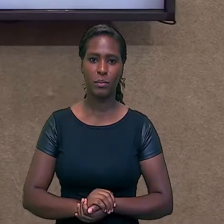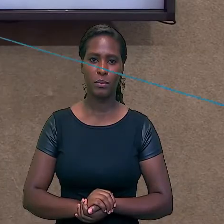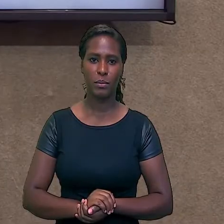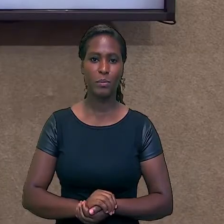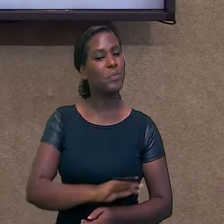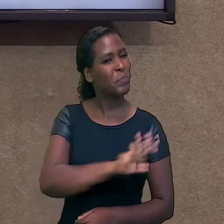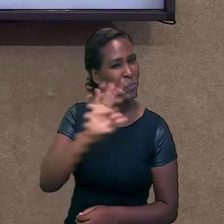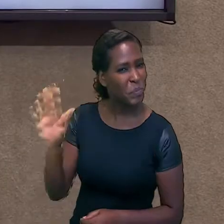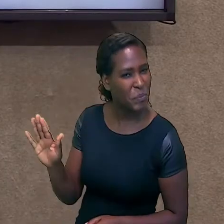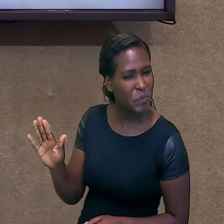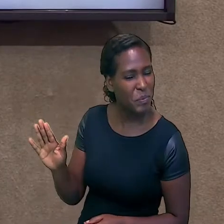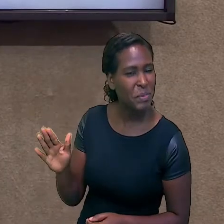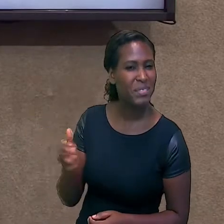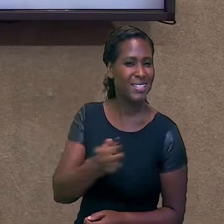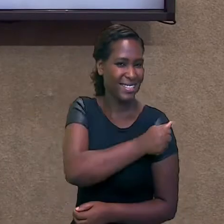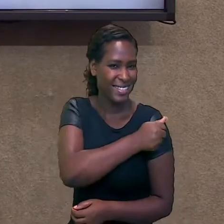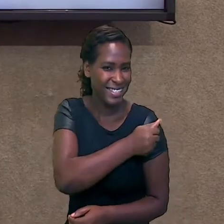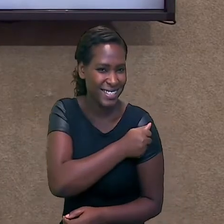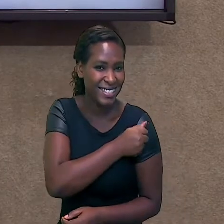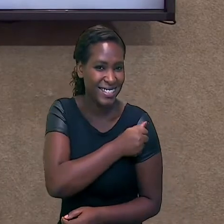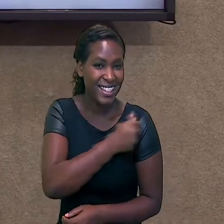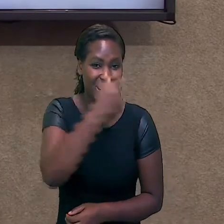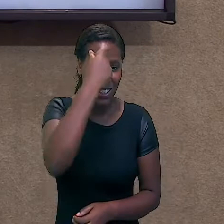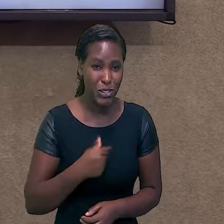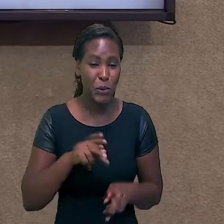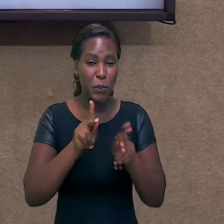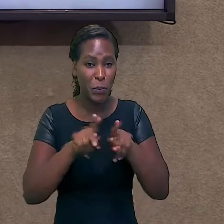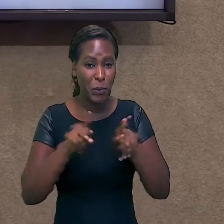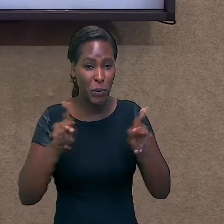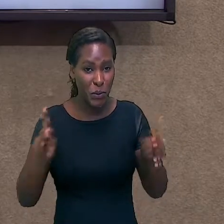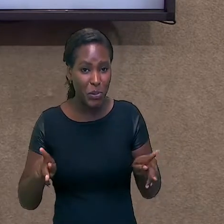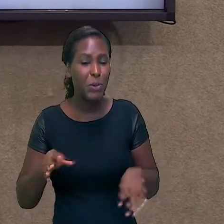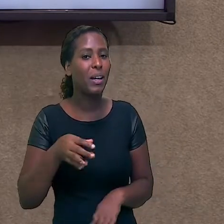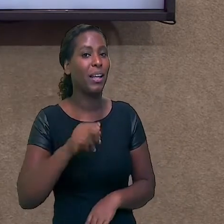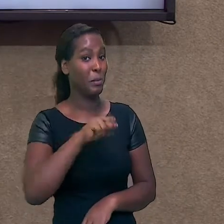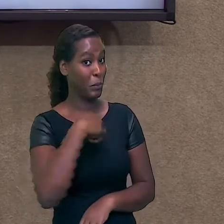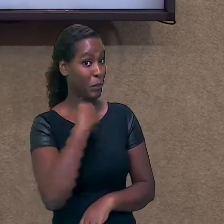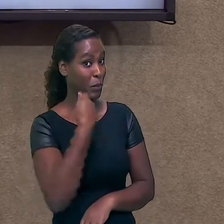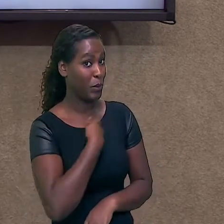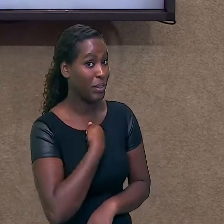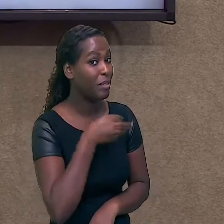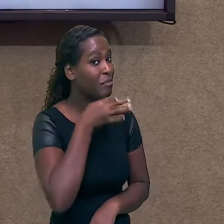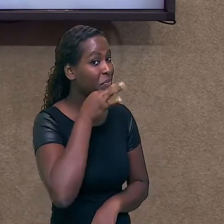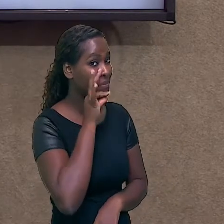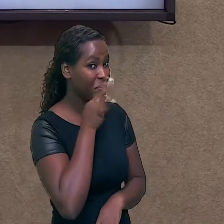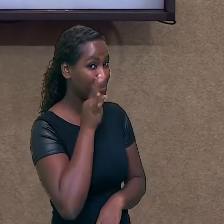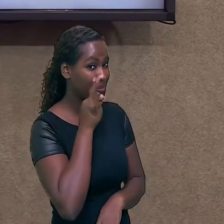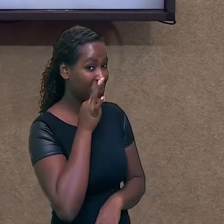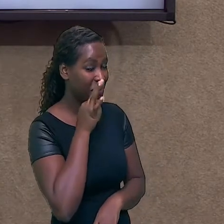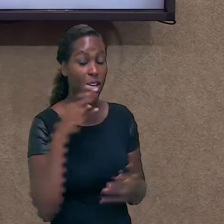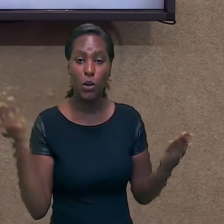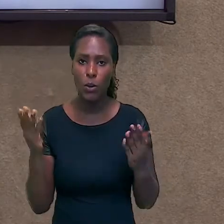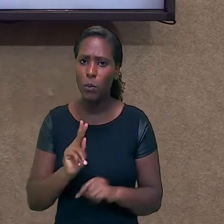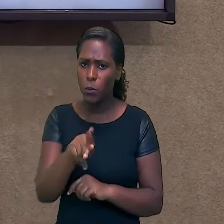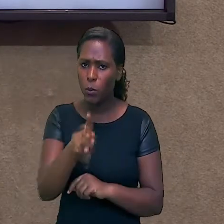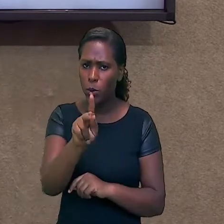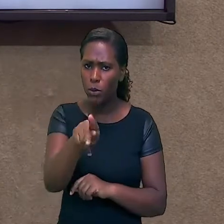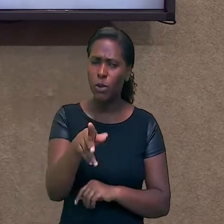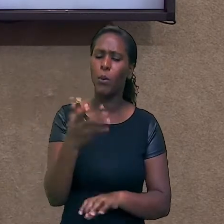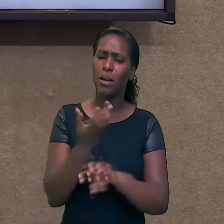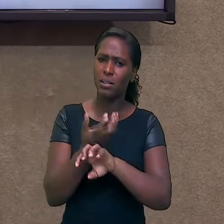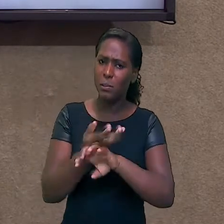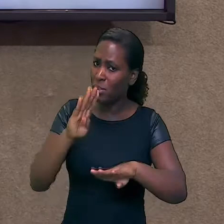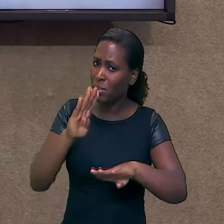Olá pessoal, eu sou Cleide Duarte e hoje nós vamos continuar o nosso estudo de matemática.